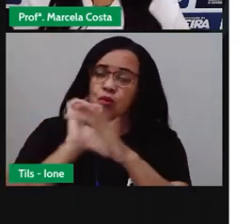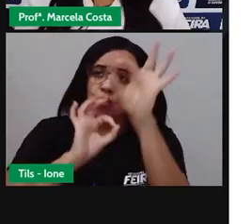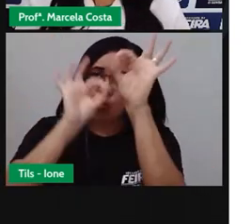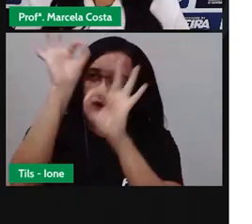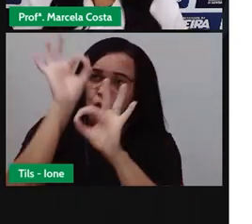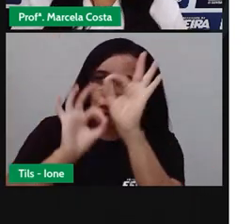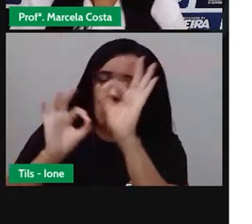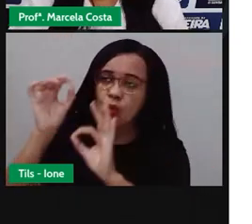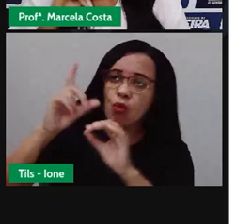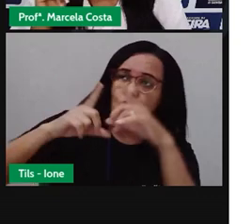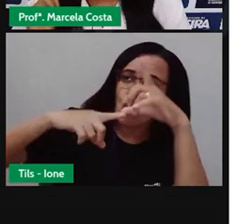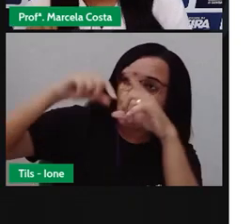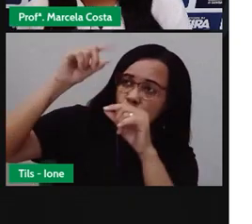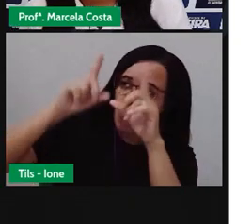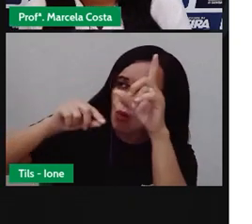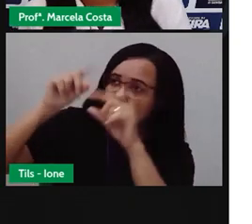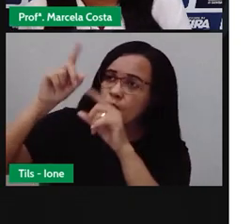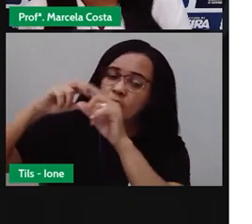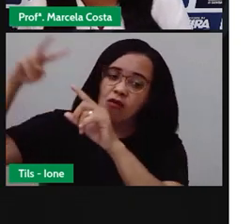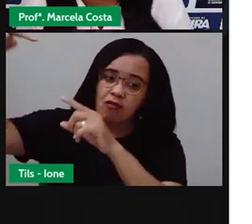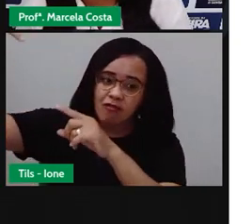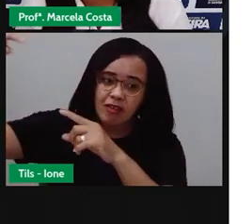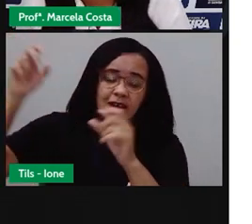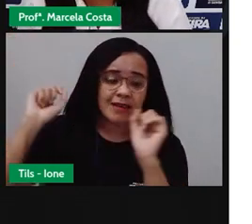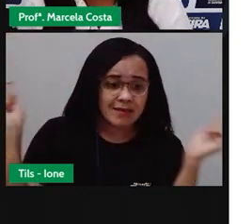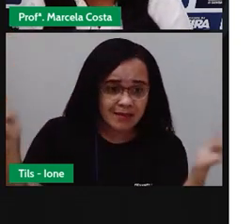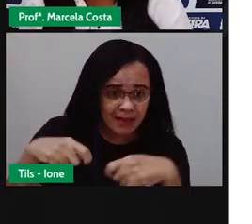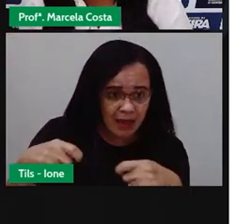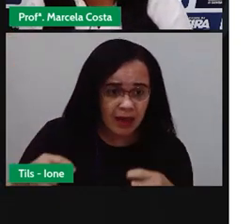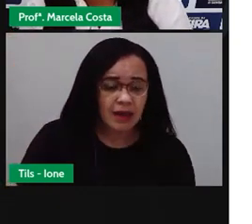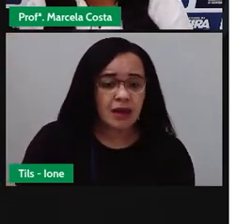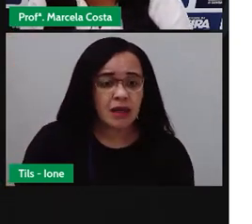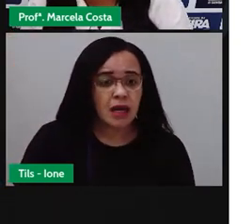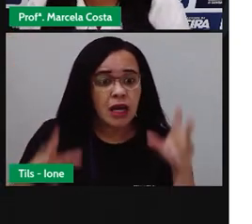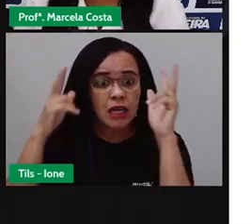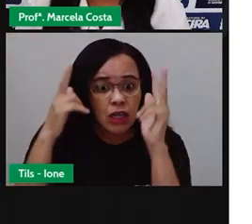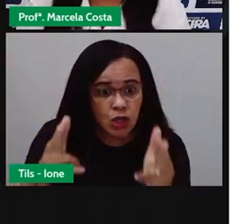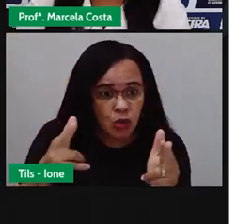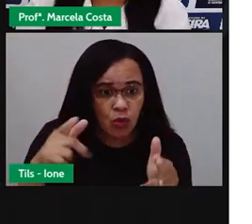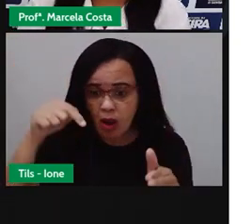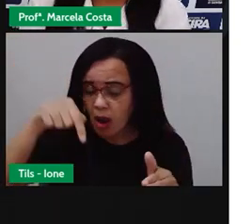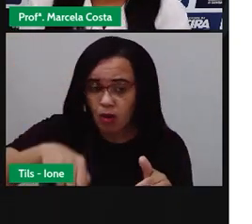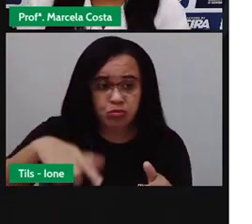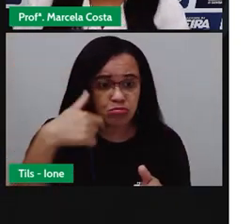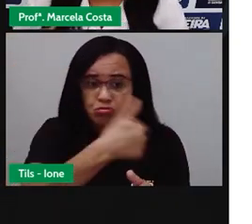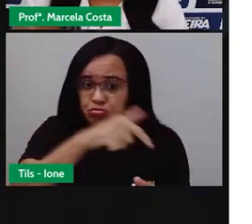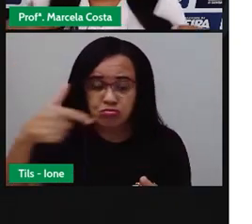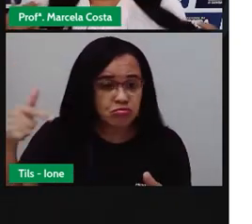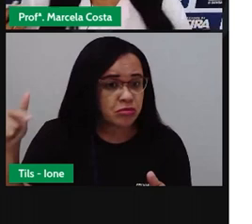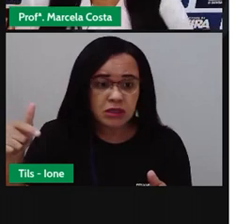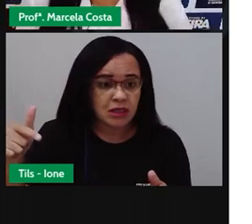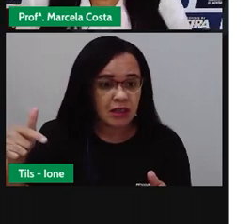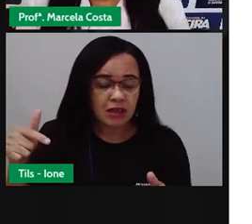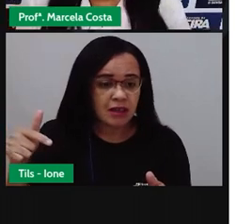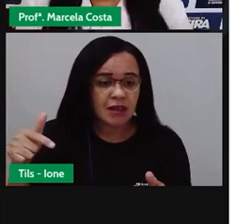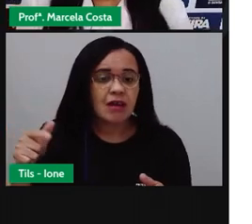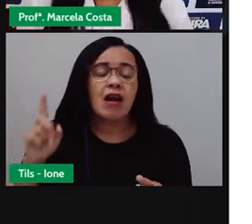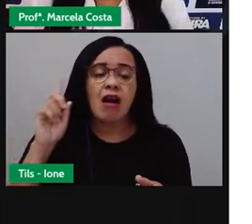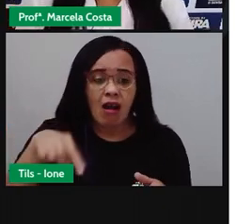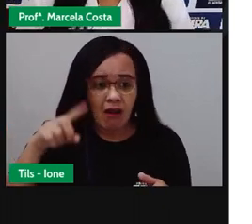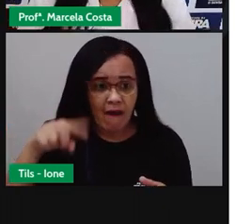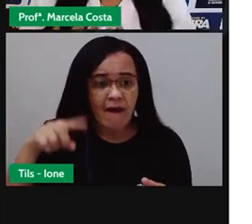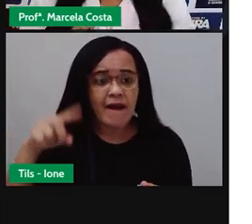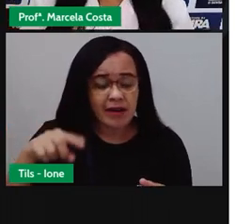essa mesma estrutura lá em Buenos Aires, na Argentina? Pois é. Então, meus